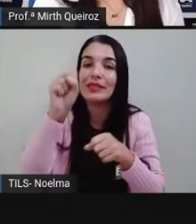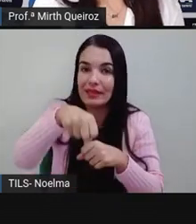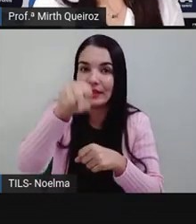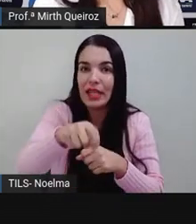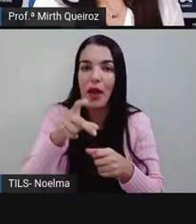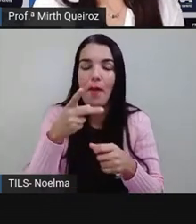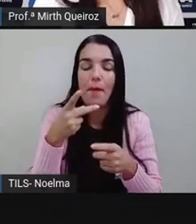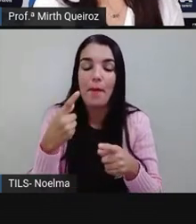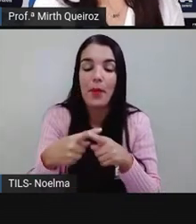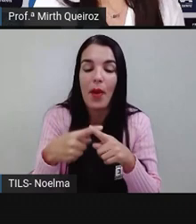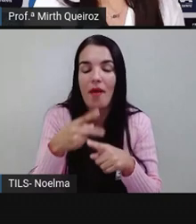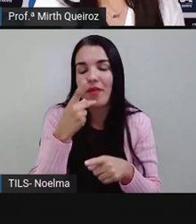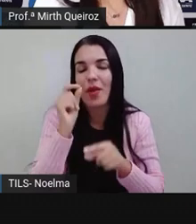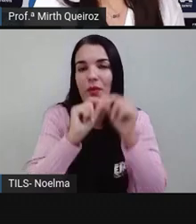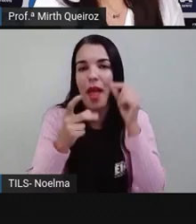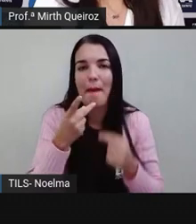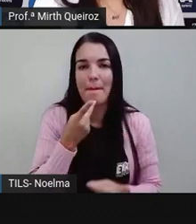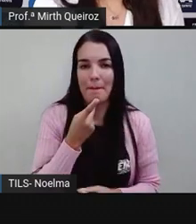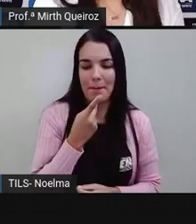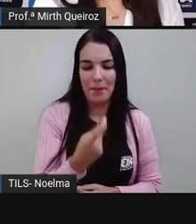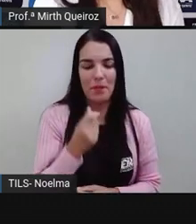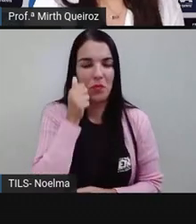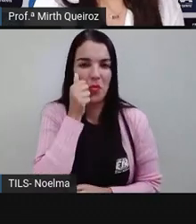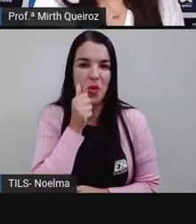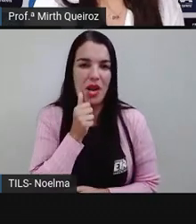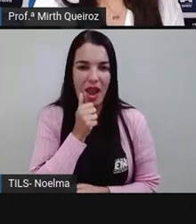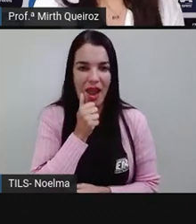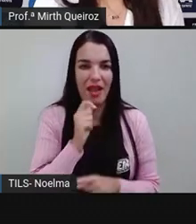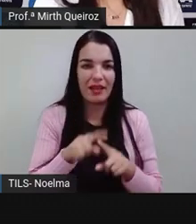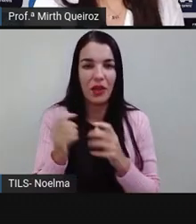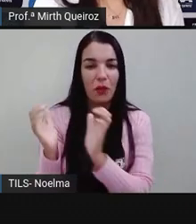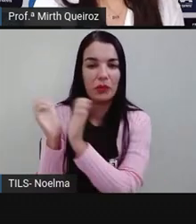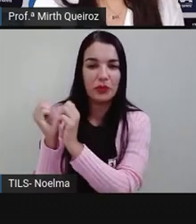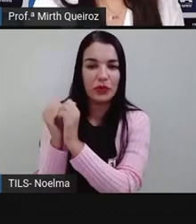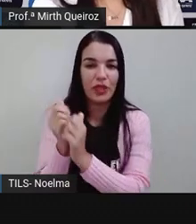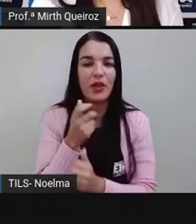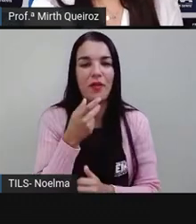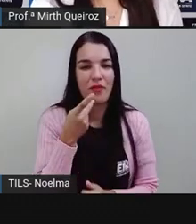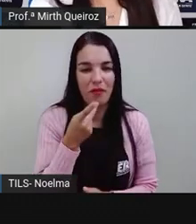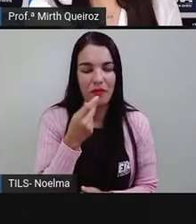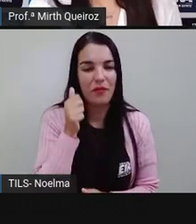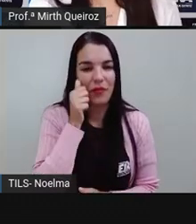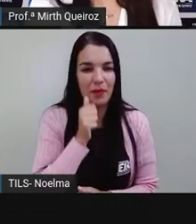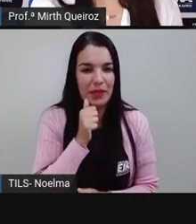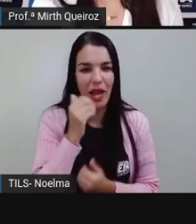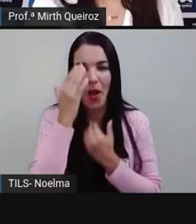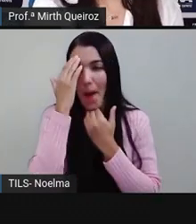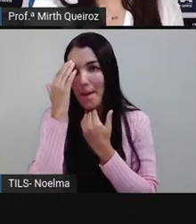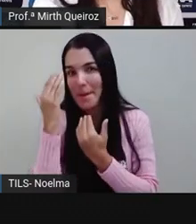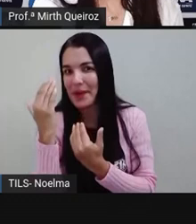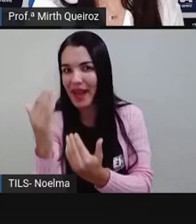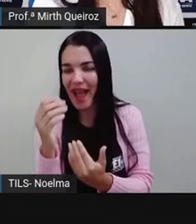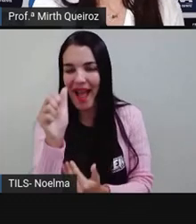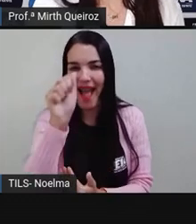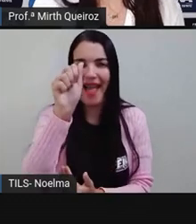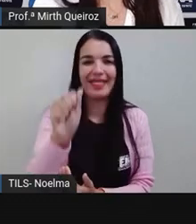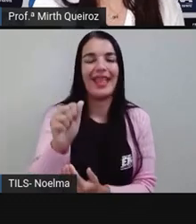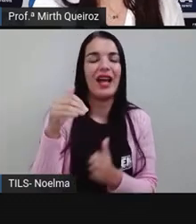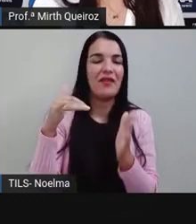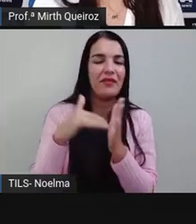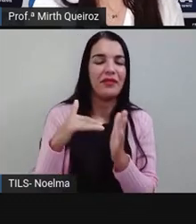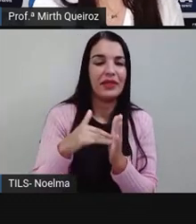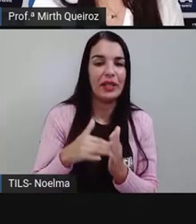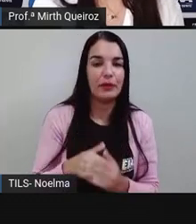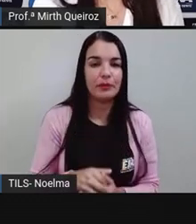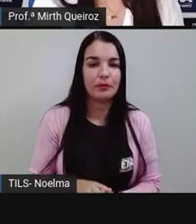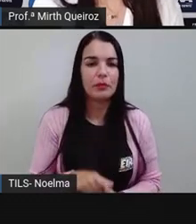do sexo feminino, né? Então, o gênero é feminino aí. Então, ela diz obrigada. Dinho,